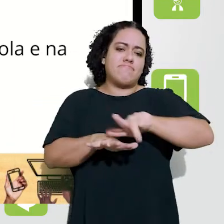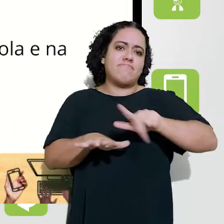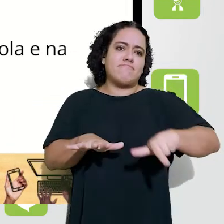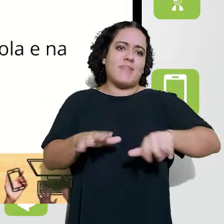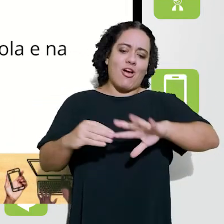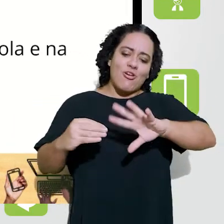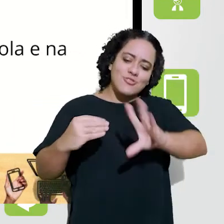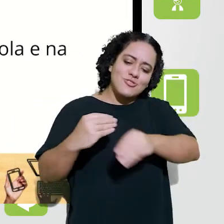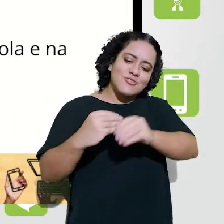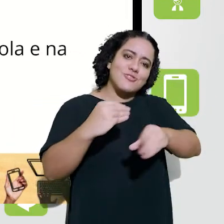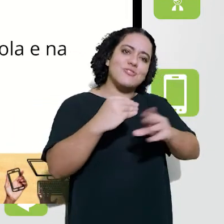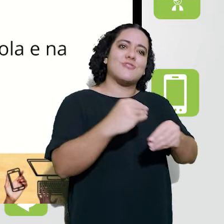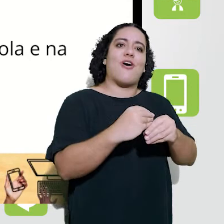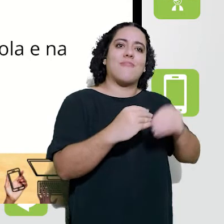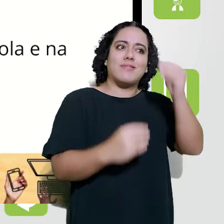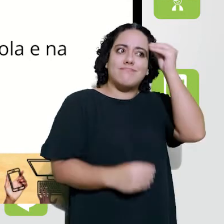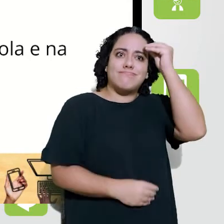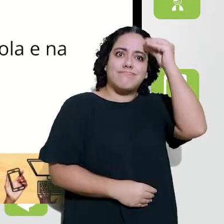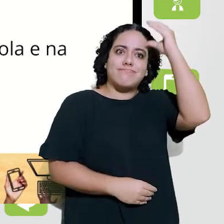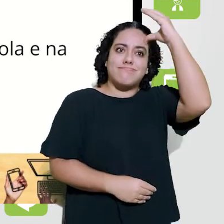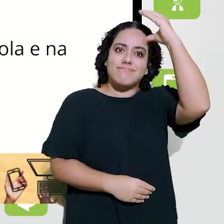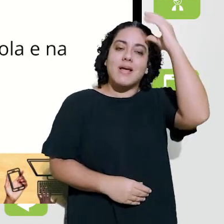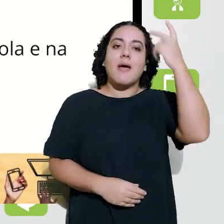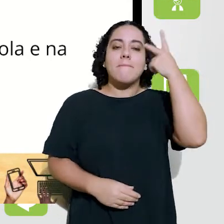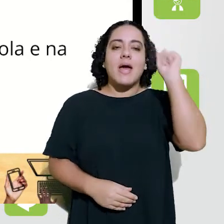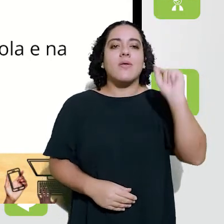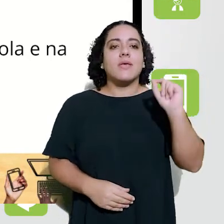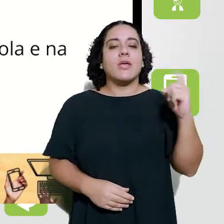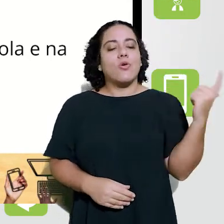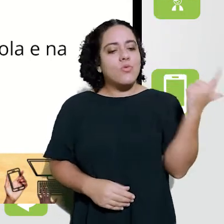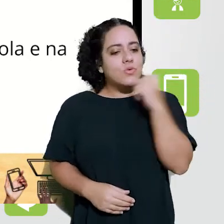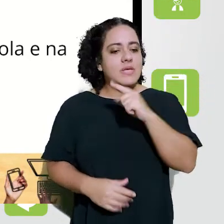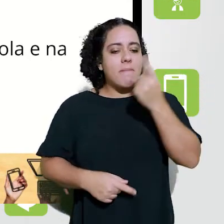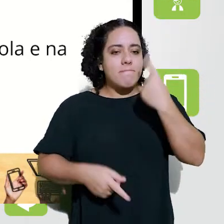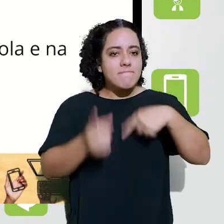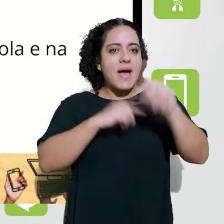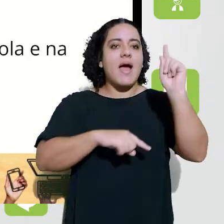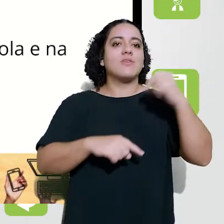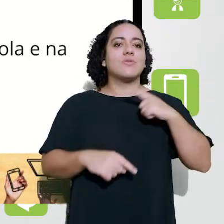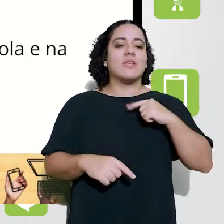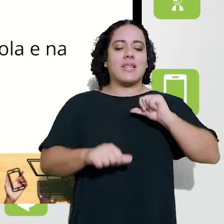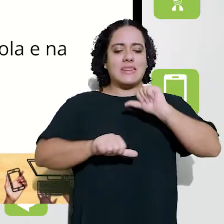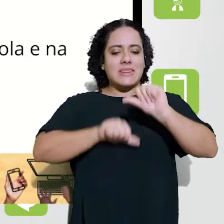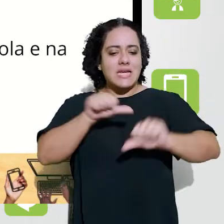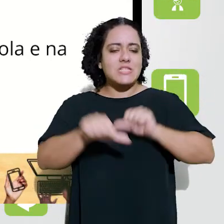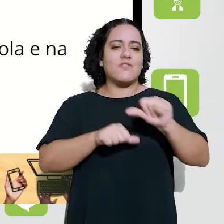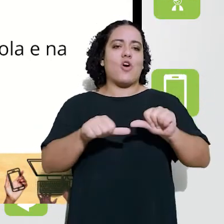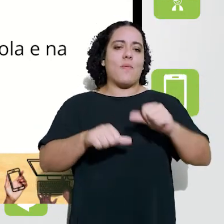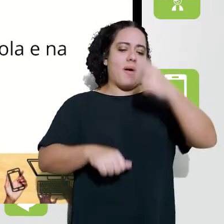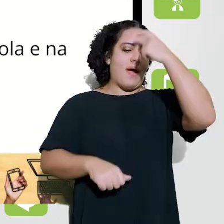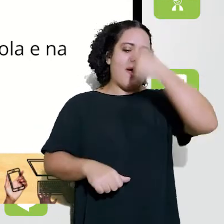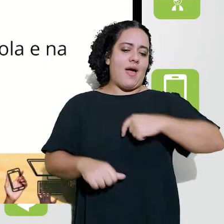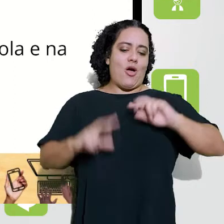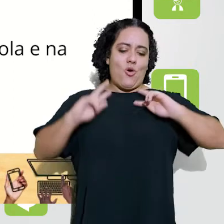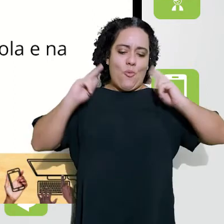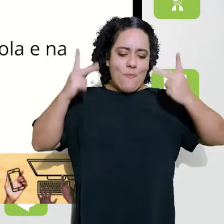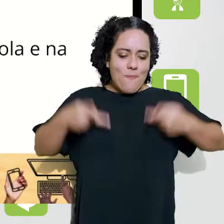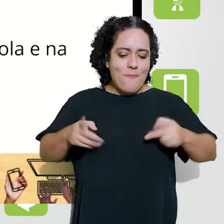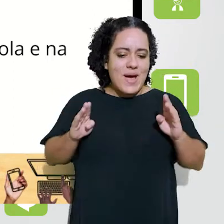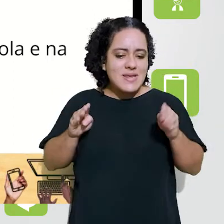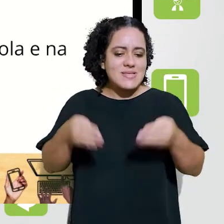capacidades e de competências, sejam quaisquer que sejam, para que ele possa cada vez mais se